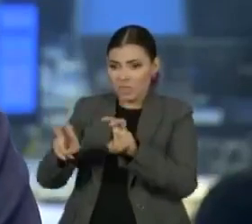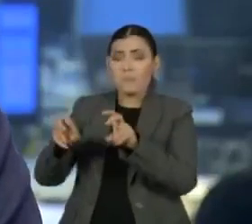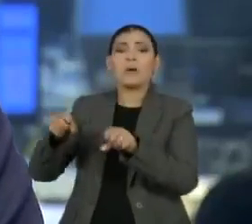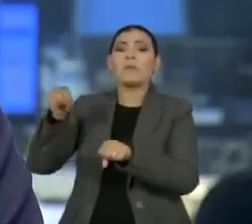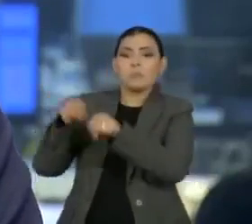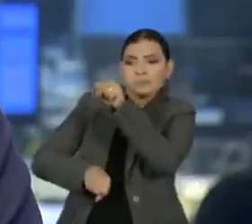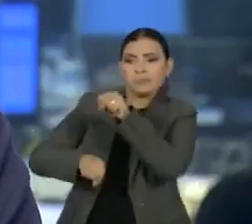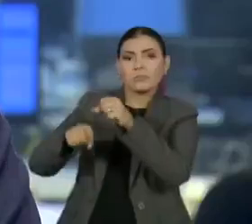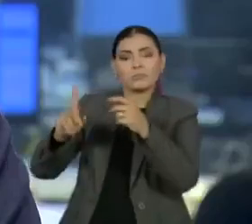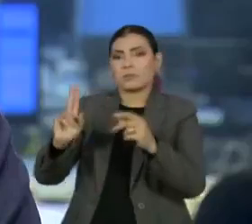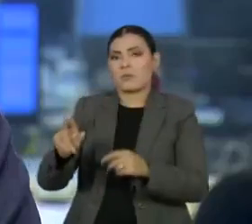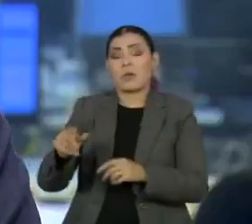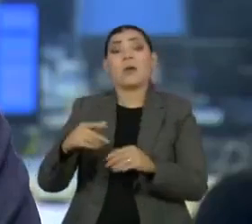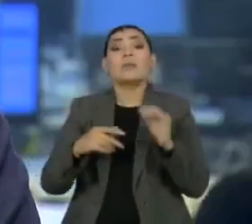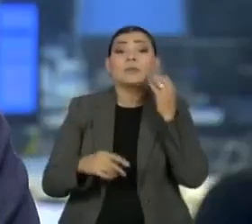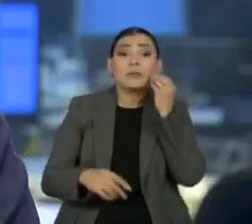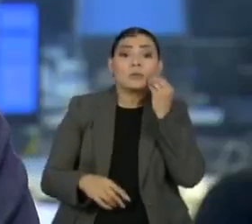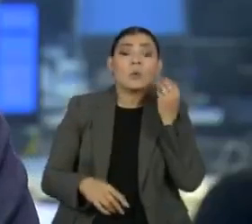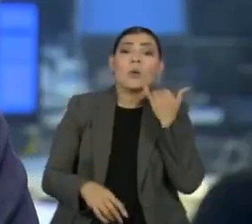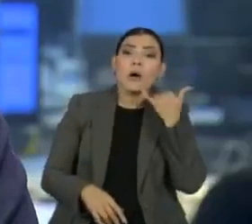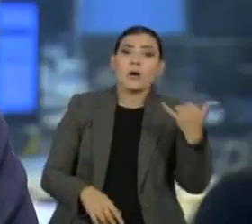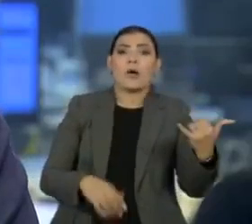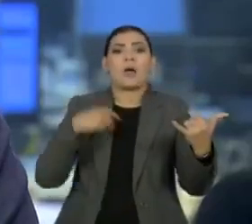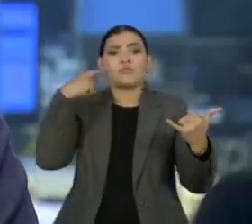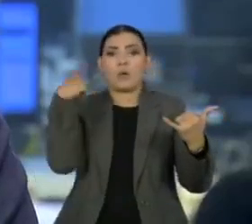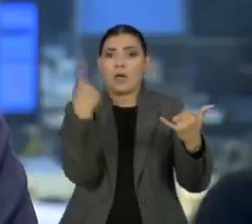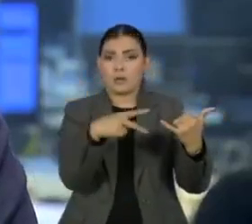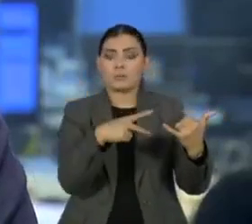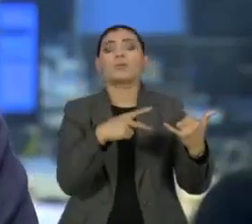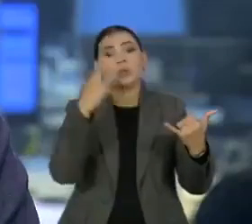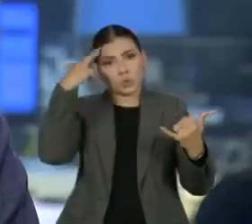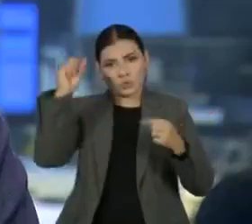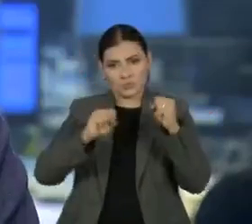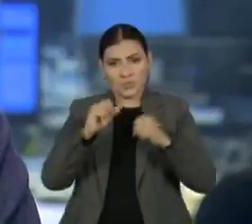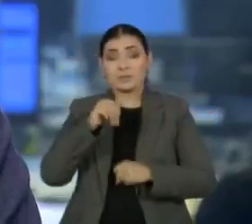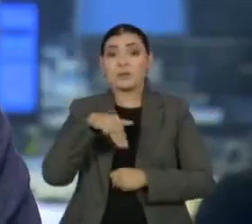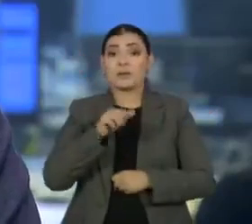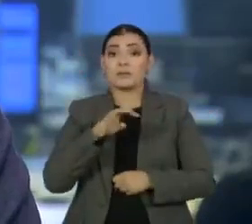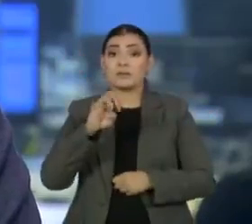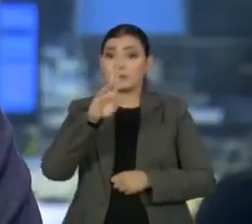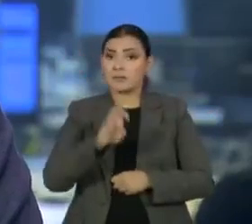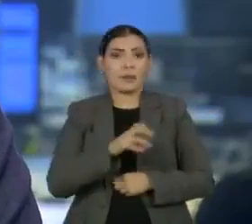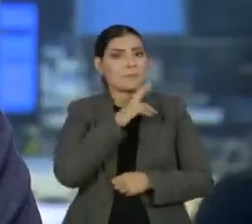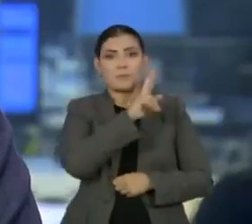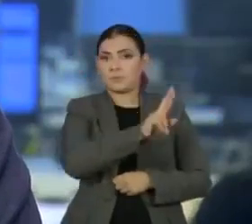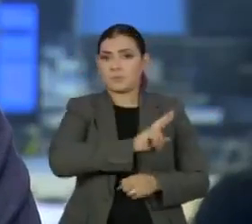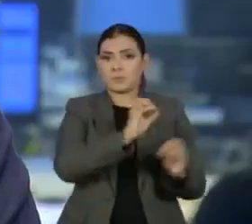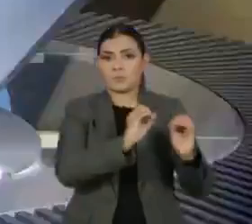também tentou falar com o Cláudio Gastão da Rosa Filho, advogado de defesa do empresário André Aranha, mas ele não respondeu. Obrigado.